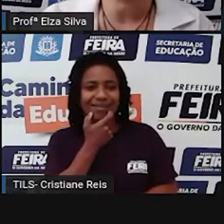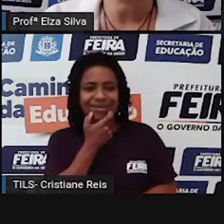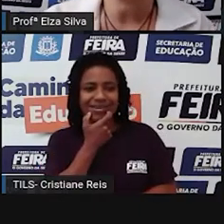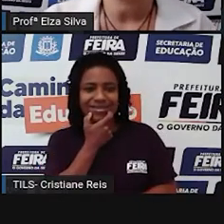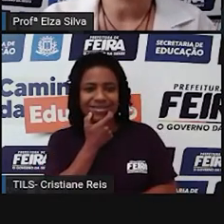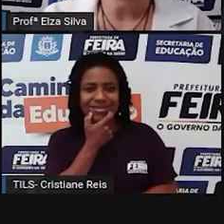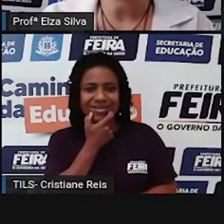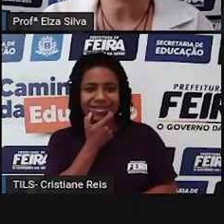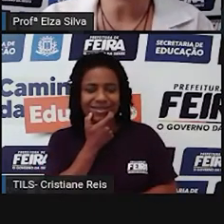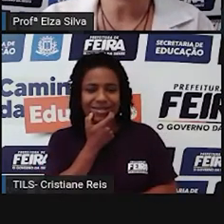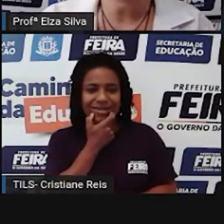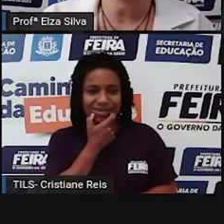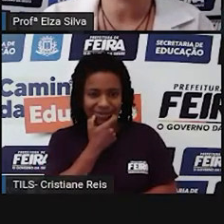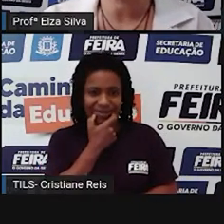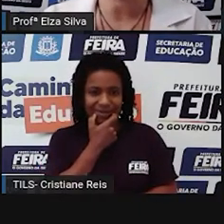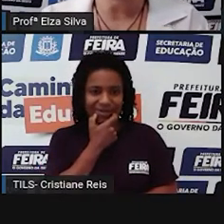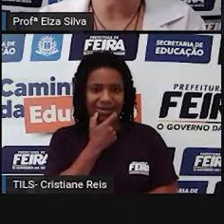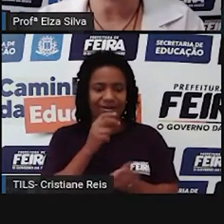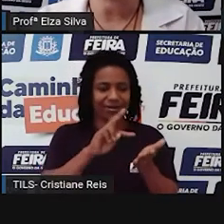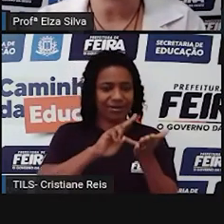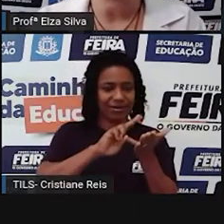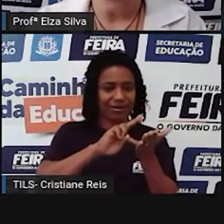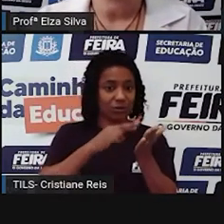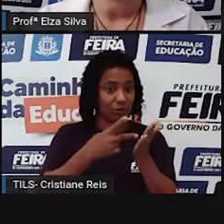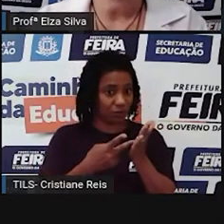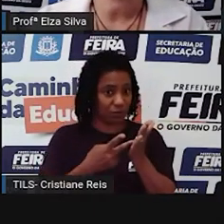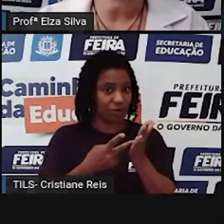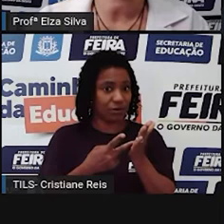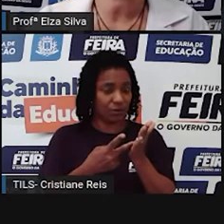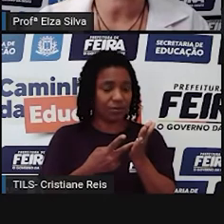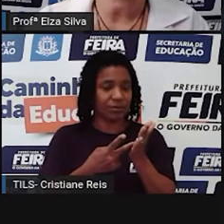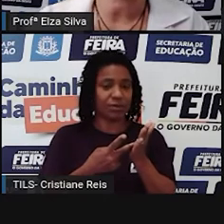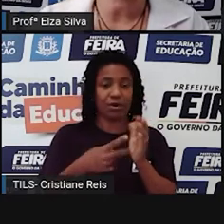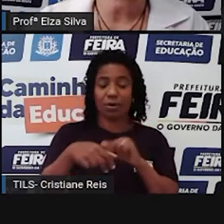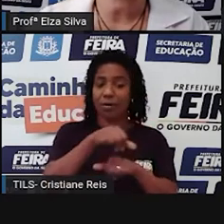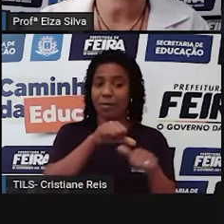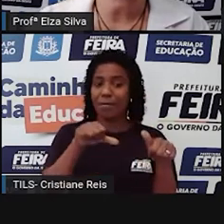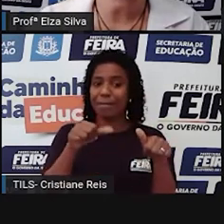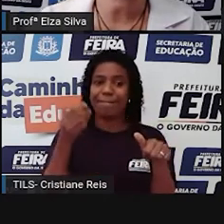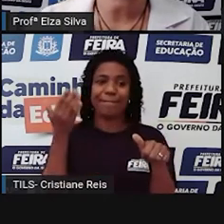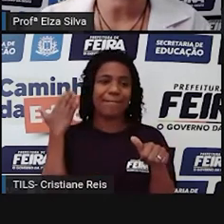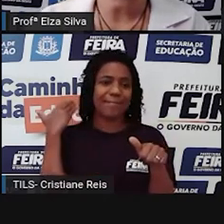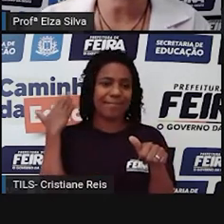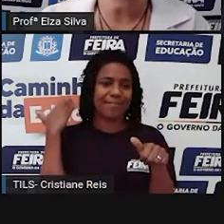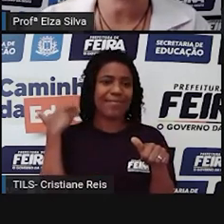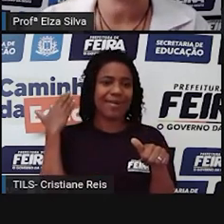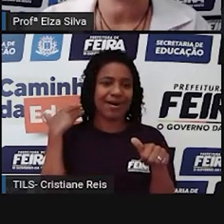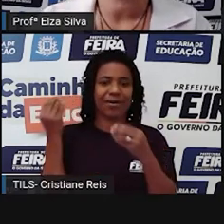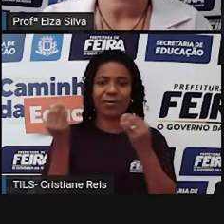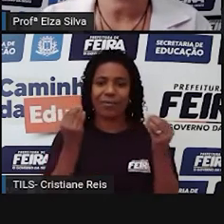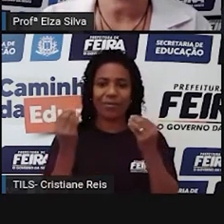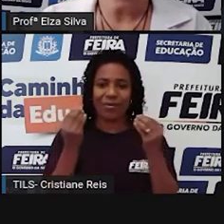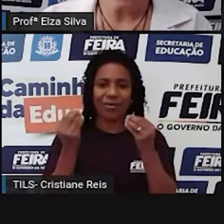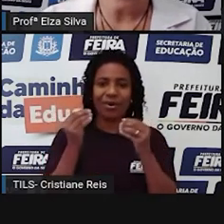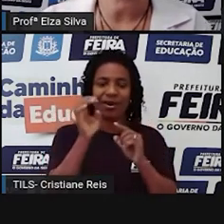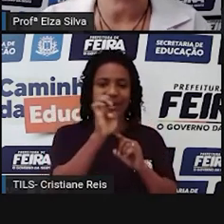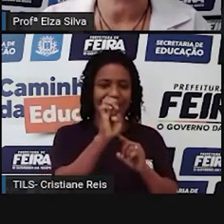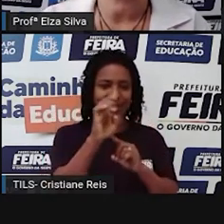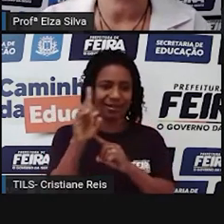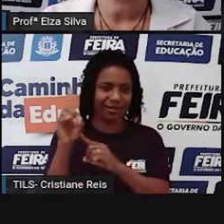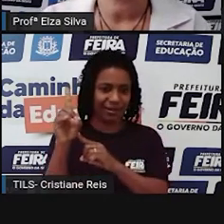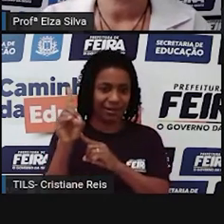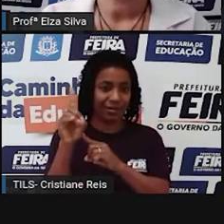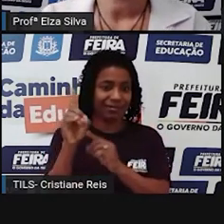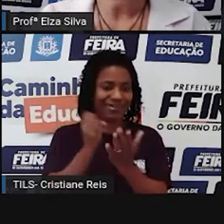quisermos passar esse verbo para o passado, eu vou acrescentar a terminação I de, é de.